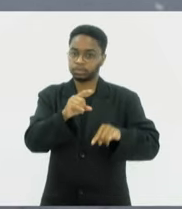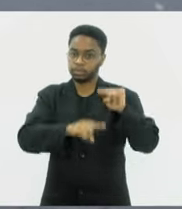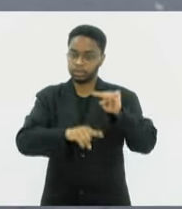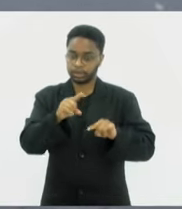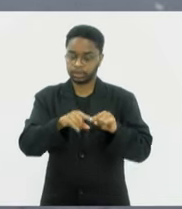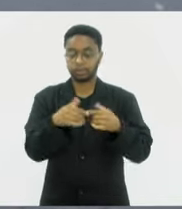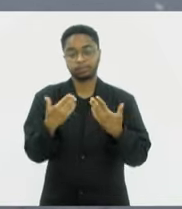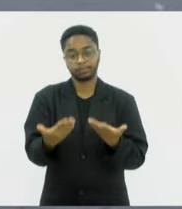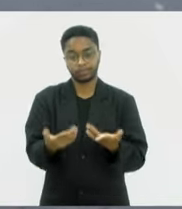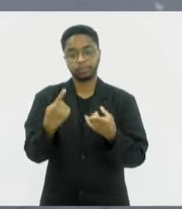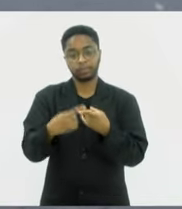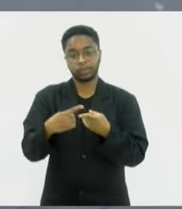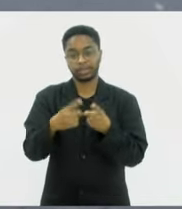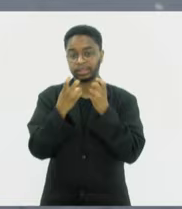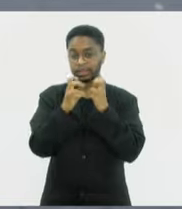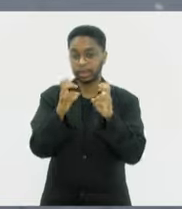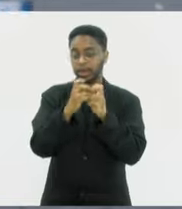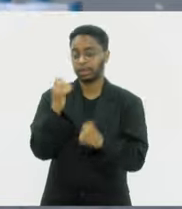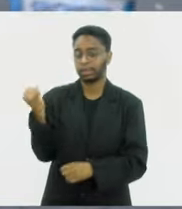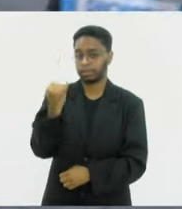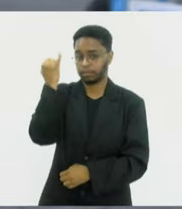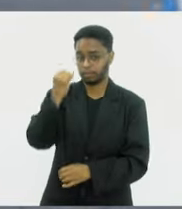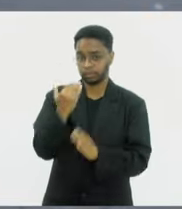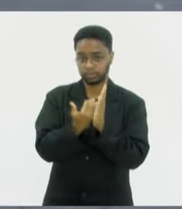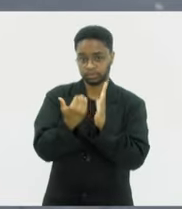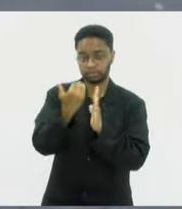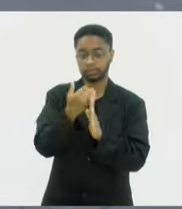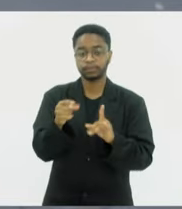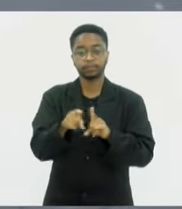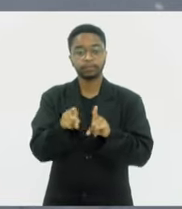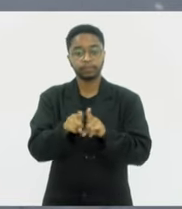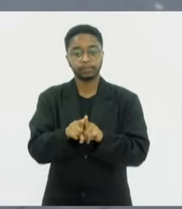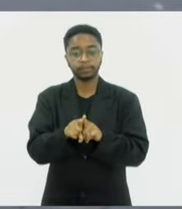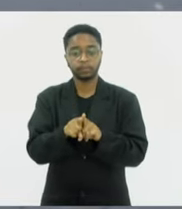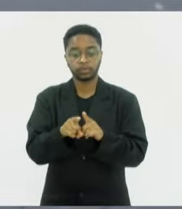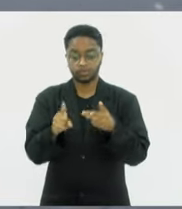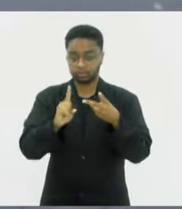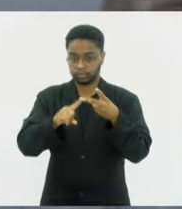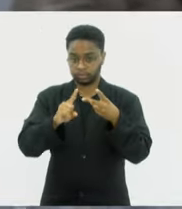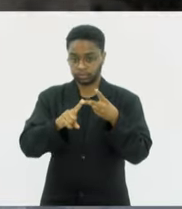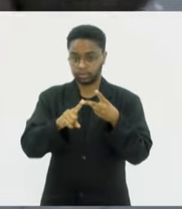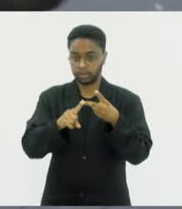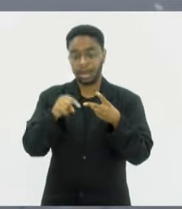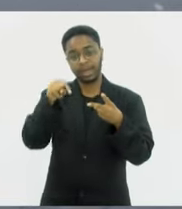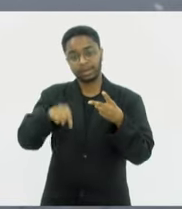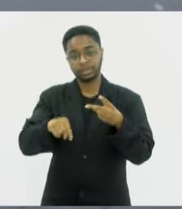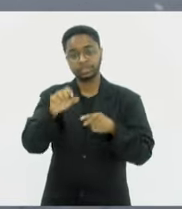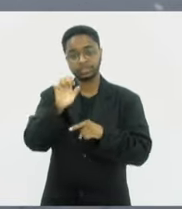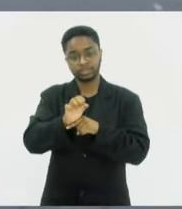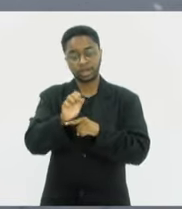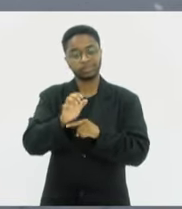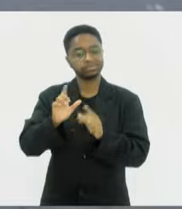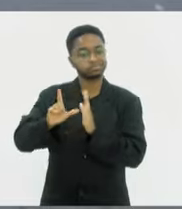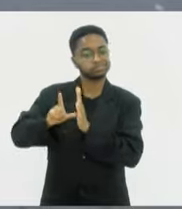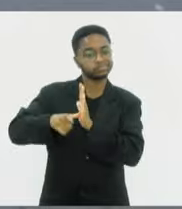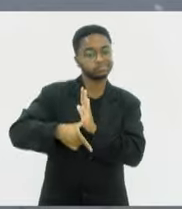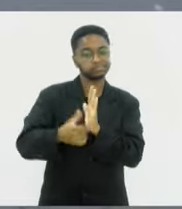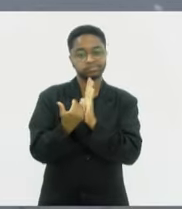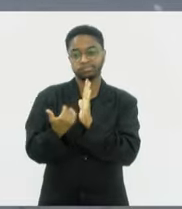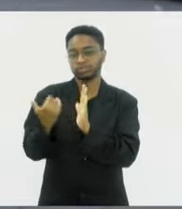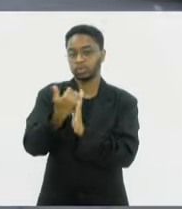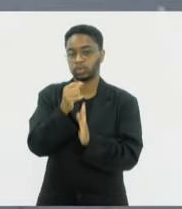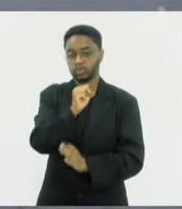logística extremamente importante, onde nós somos, nesse caso específico, o Estado mais atrasado do